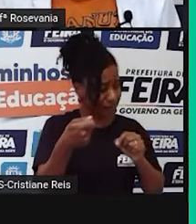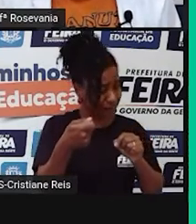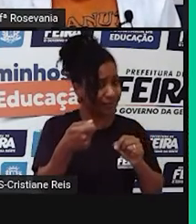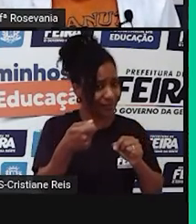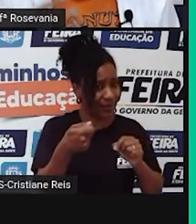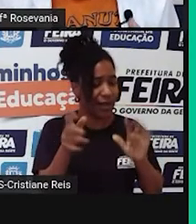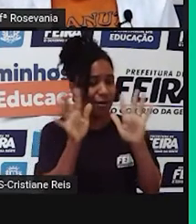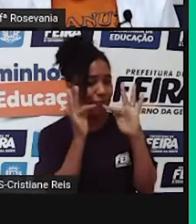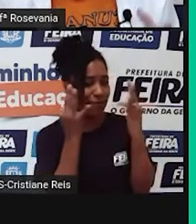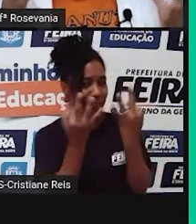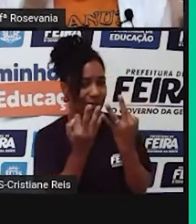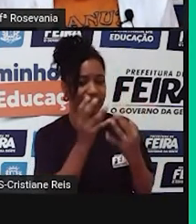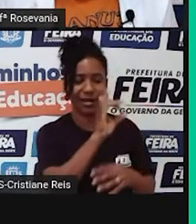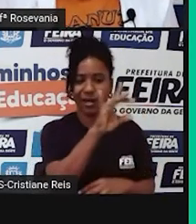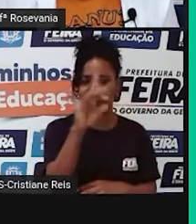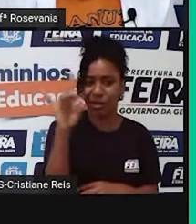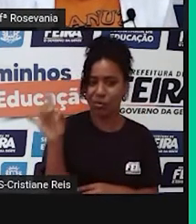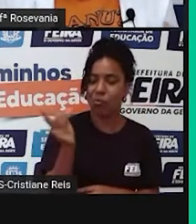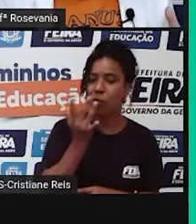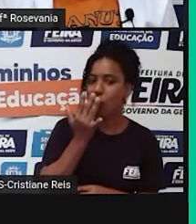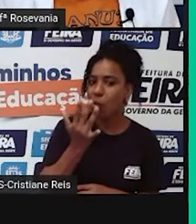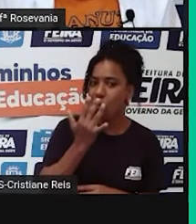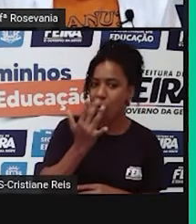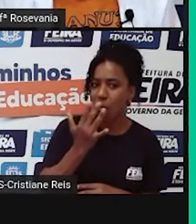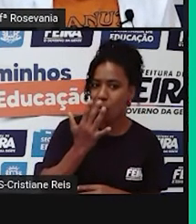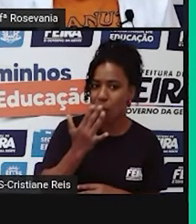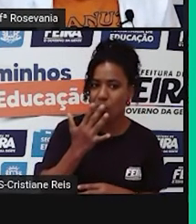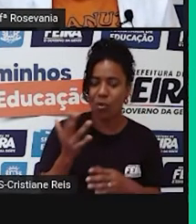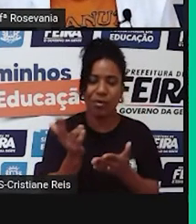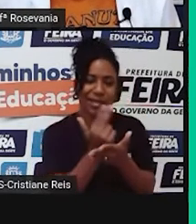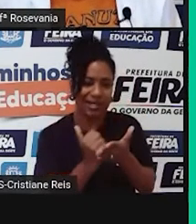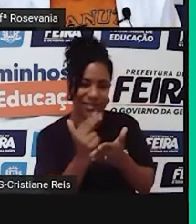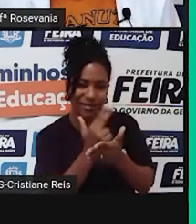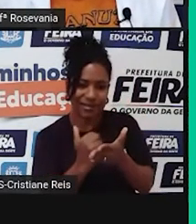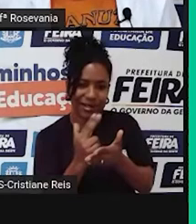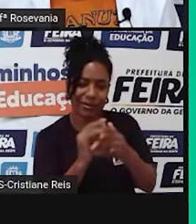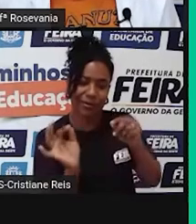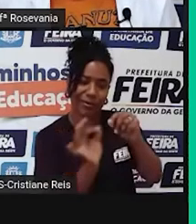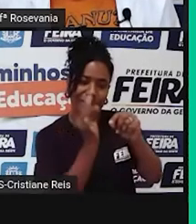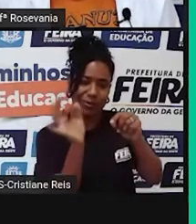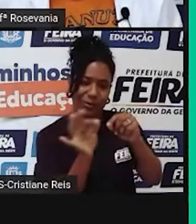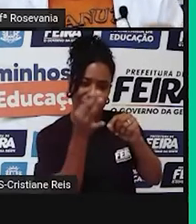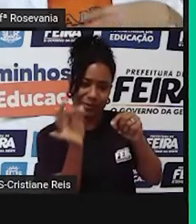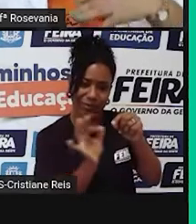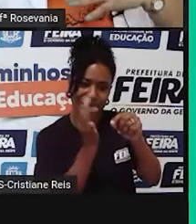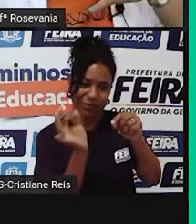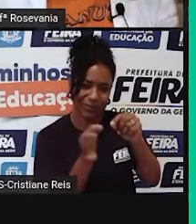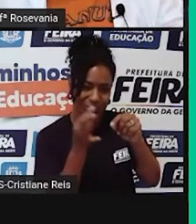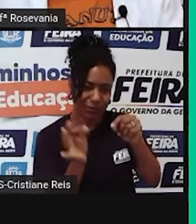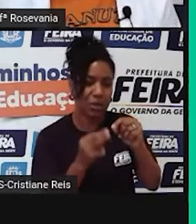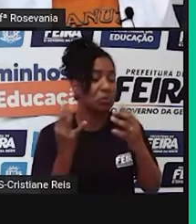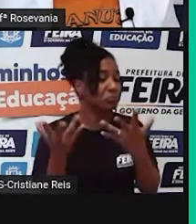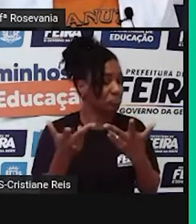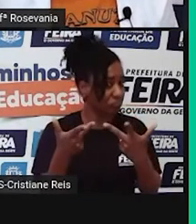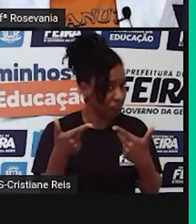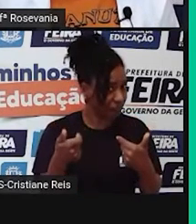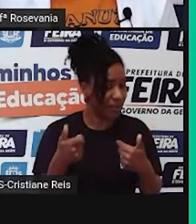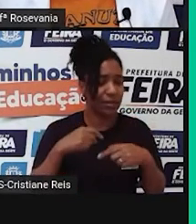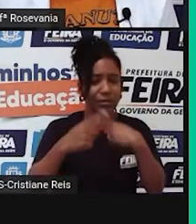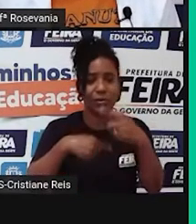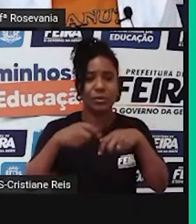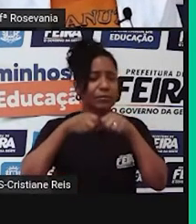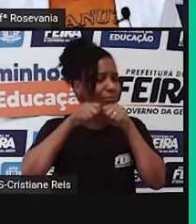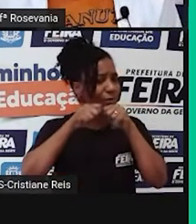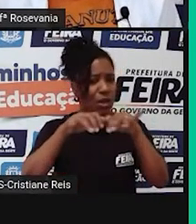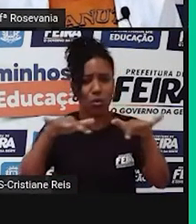família, né, de cor, de tipo de desenho, depois é que foi ficando mais eclédico, fazer